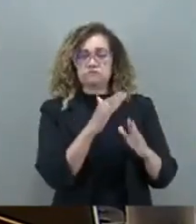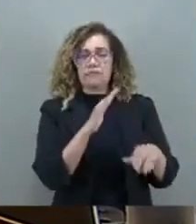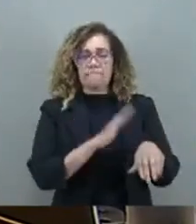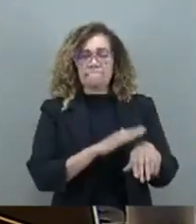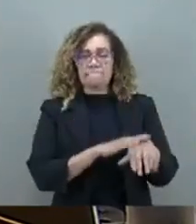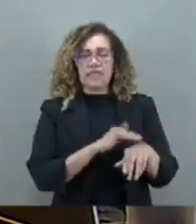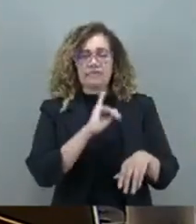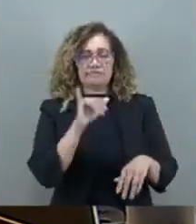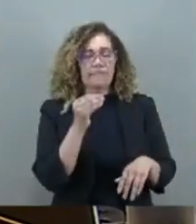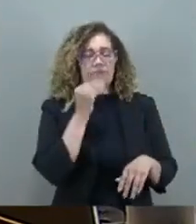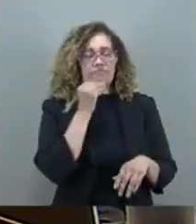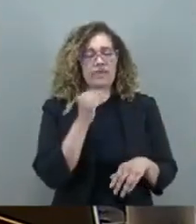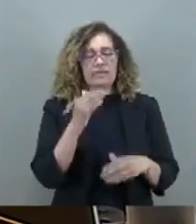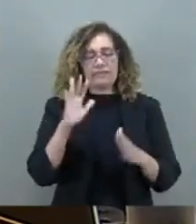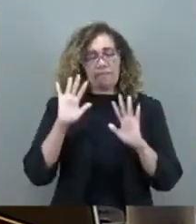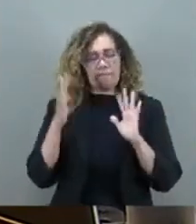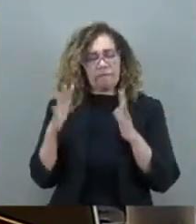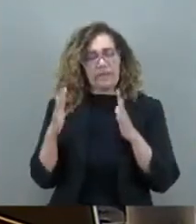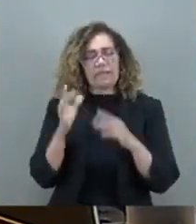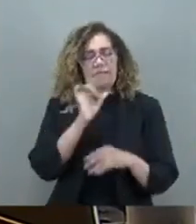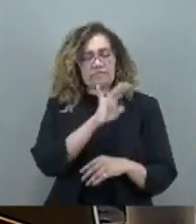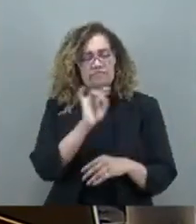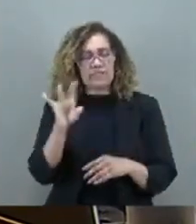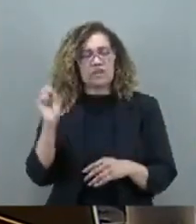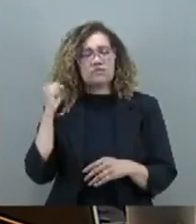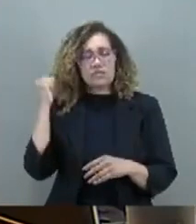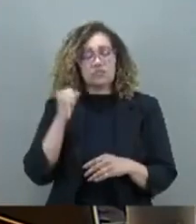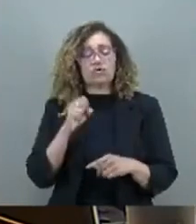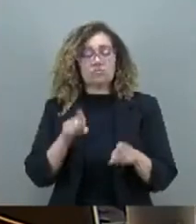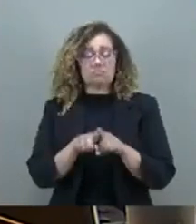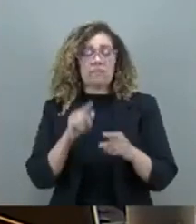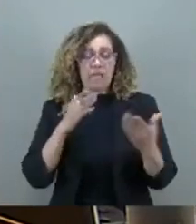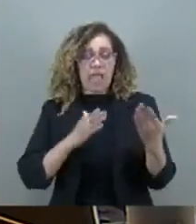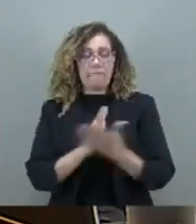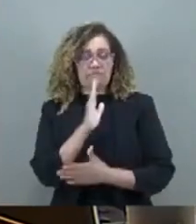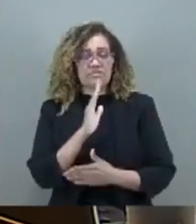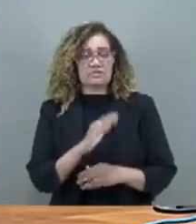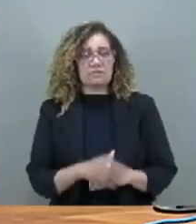senadora Soraya, parabéns, Caio Juru, e o meu voto também é pela aprovação. Obrigado.